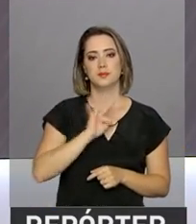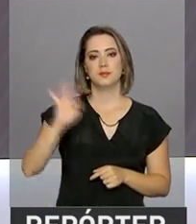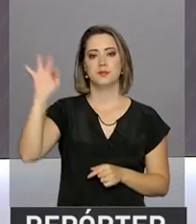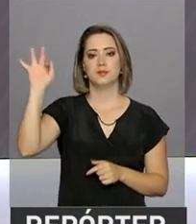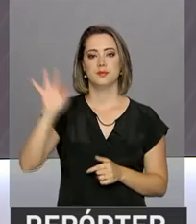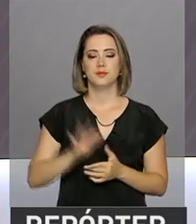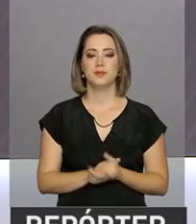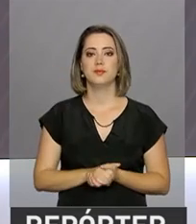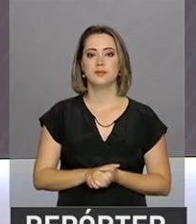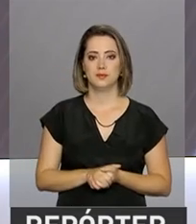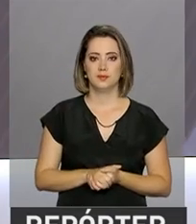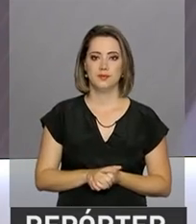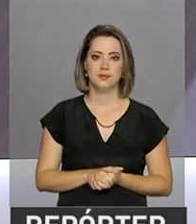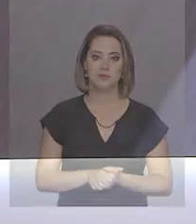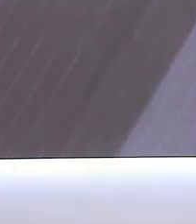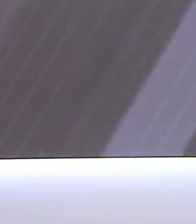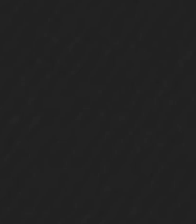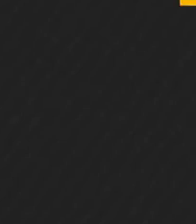a TV do Governo Federal.